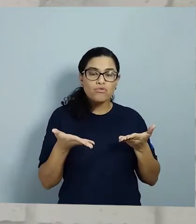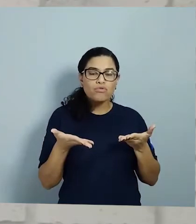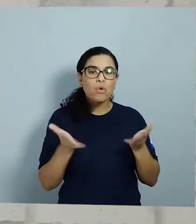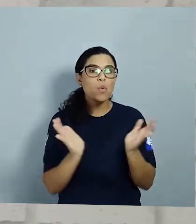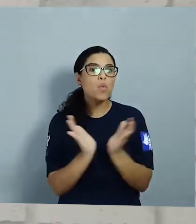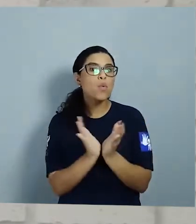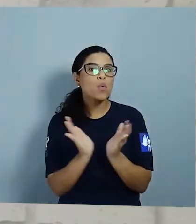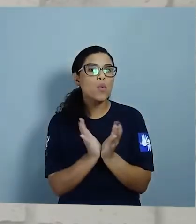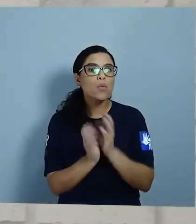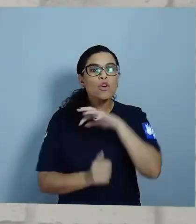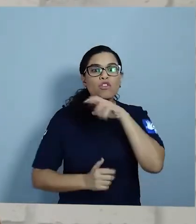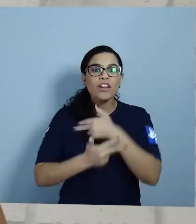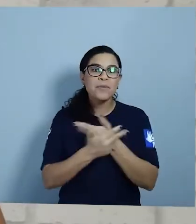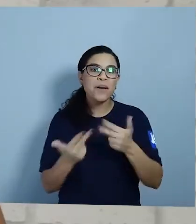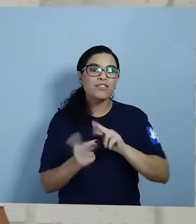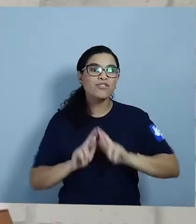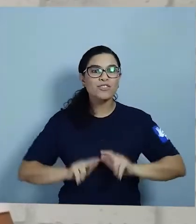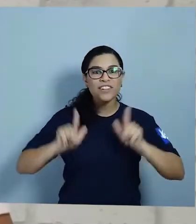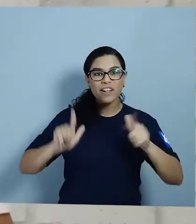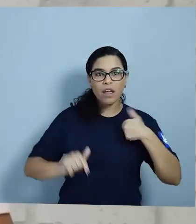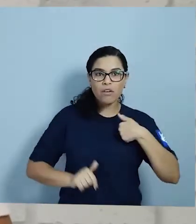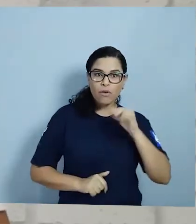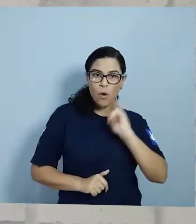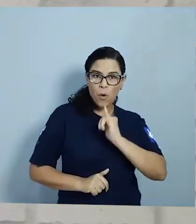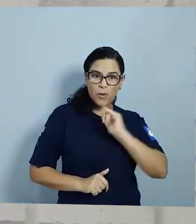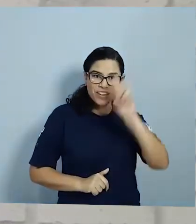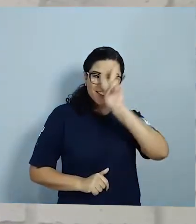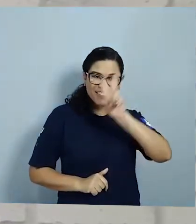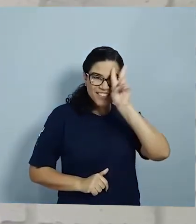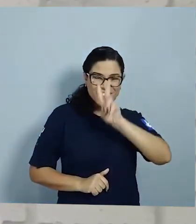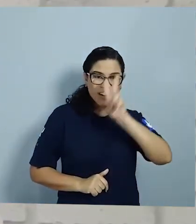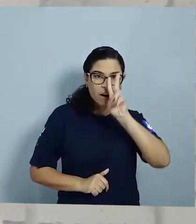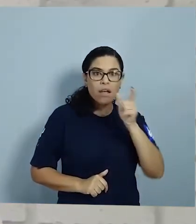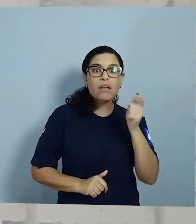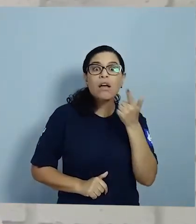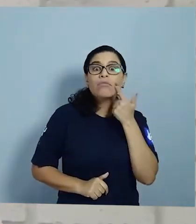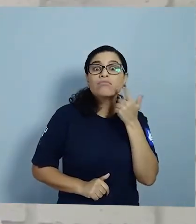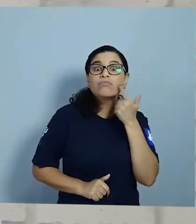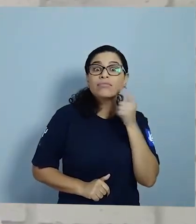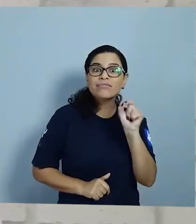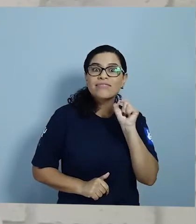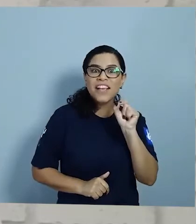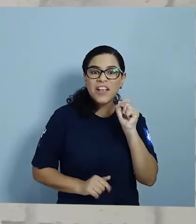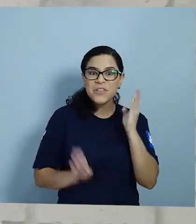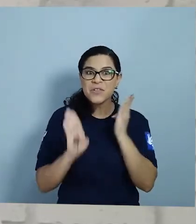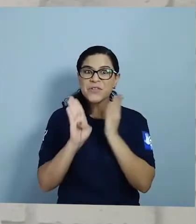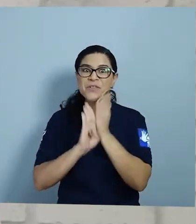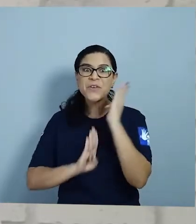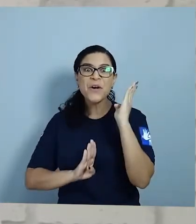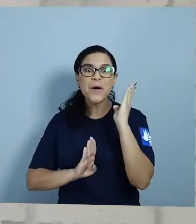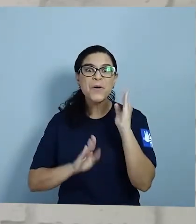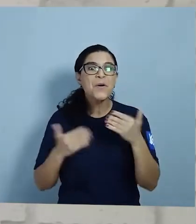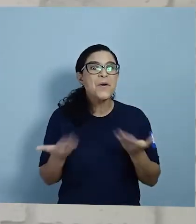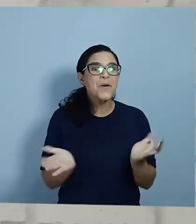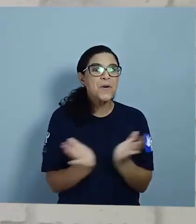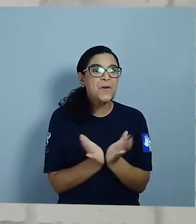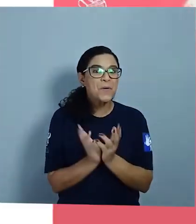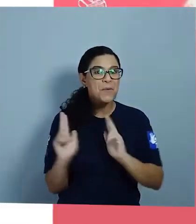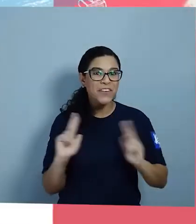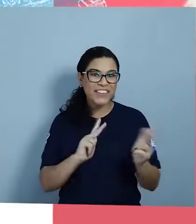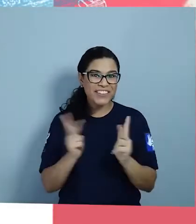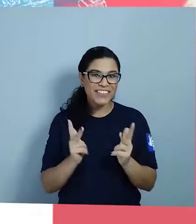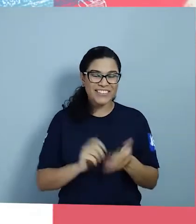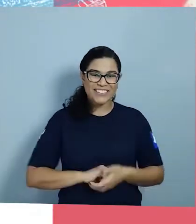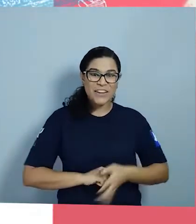De um outro grupo de bichinhos Eu vou ler uma história Quero ver Quem é que descobre O grupo que nós vamos conversar hoje